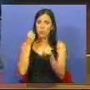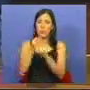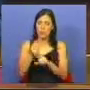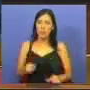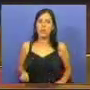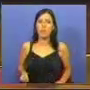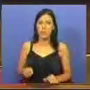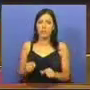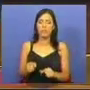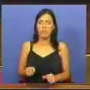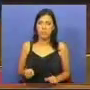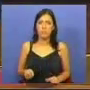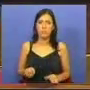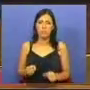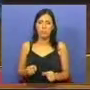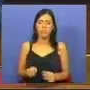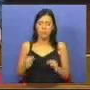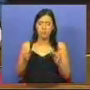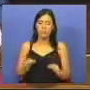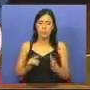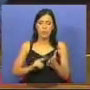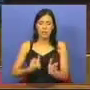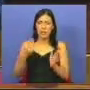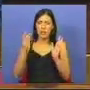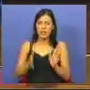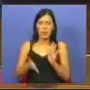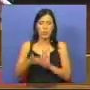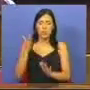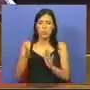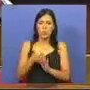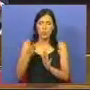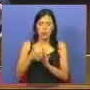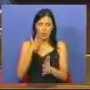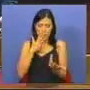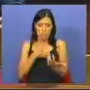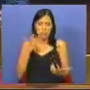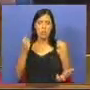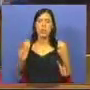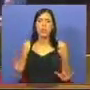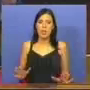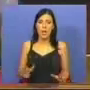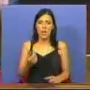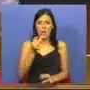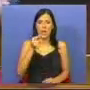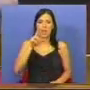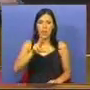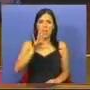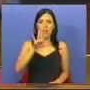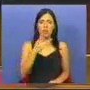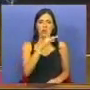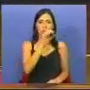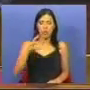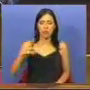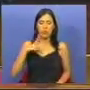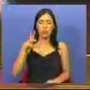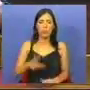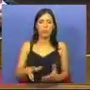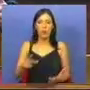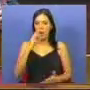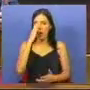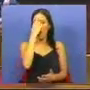absolutamente necessário, urgente, imediato. As taxas de juros que os portugueses não